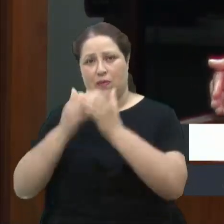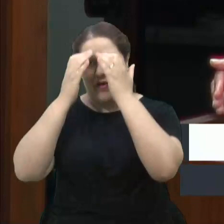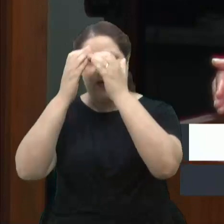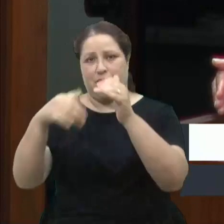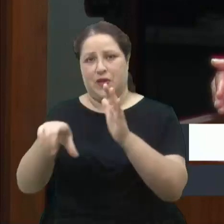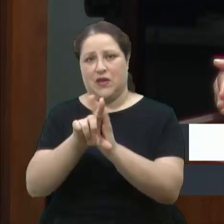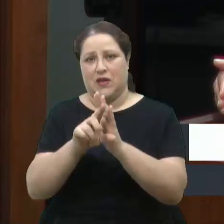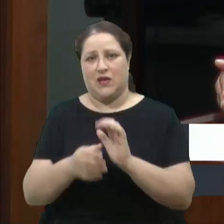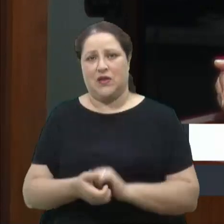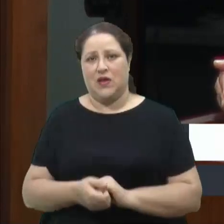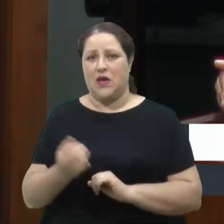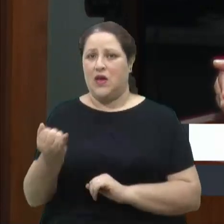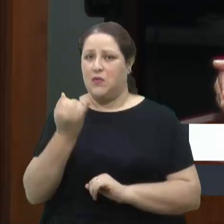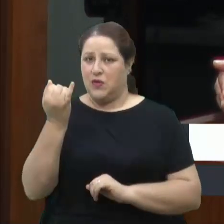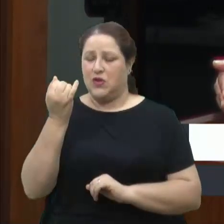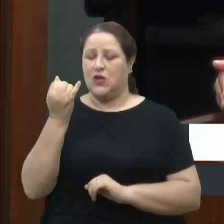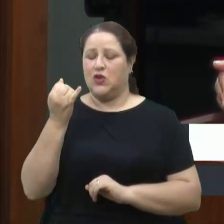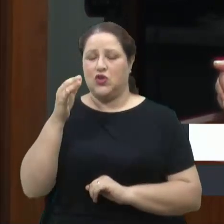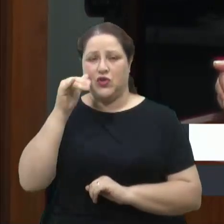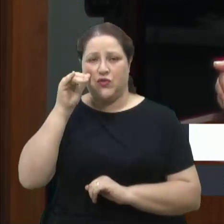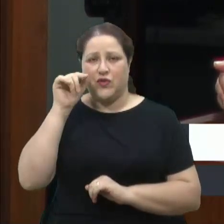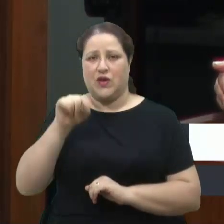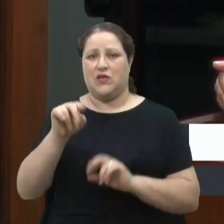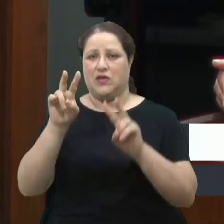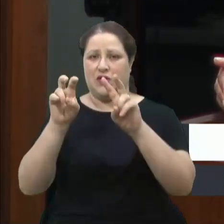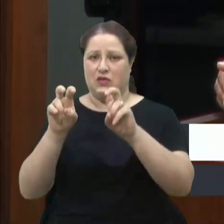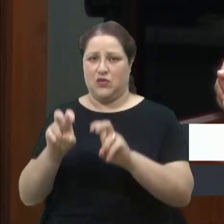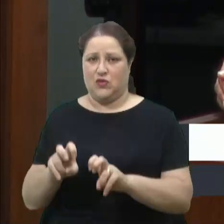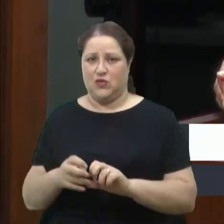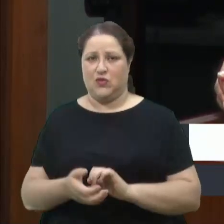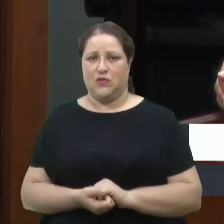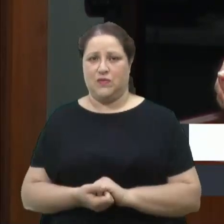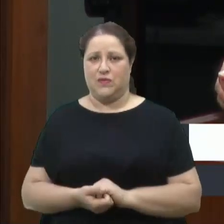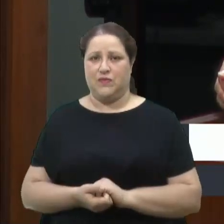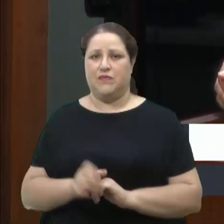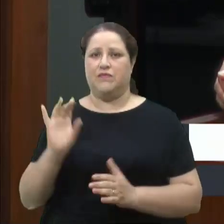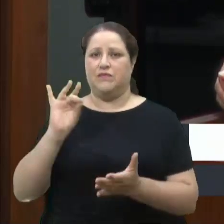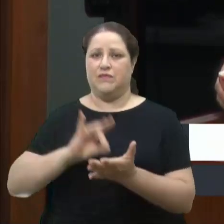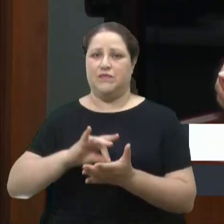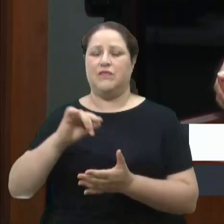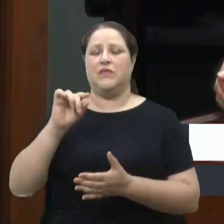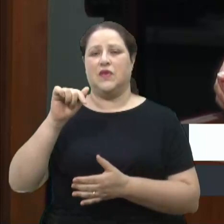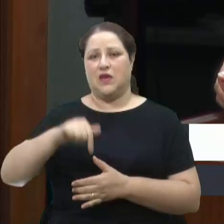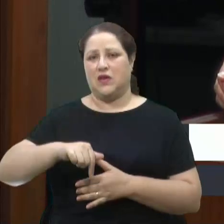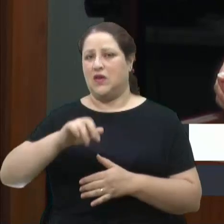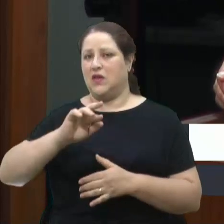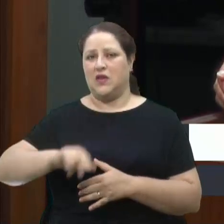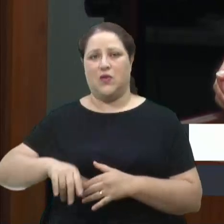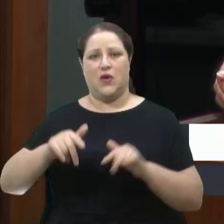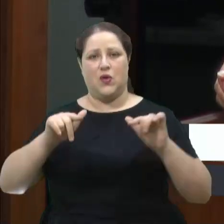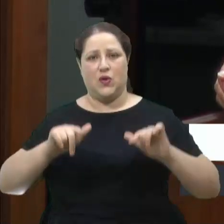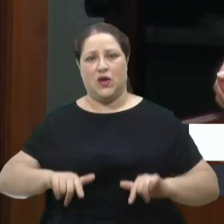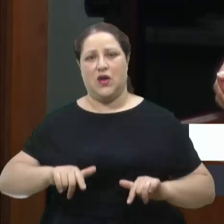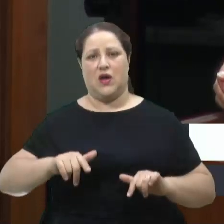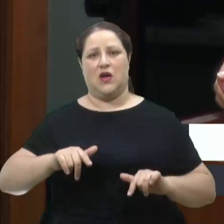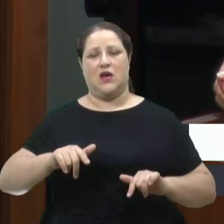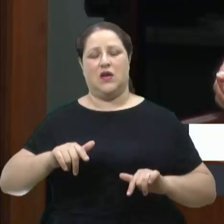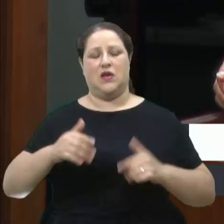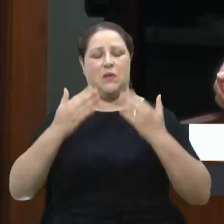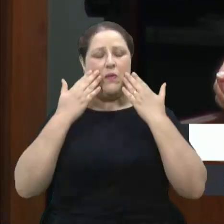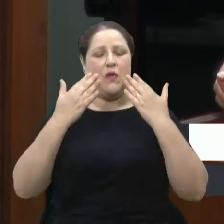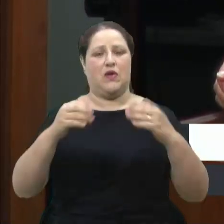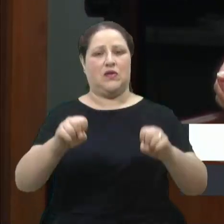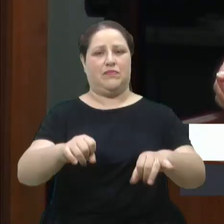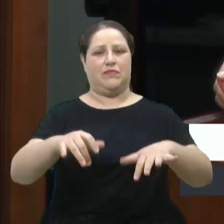acho que é importante nós pararmos para observar essas questões. De fato, aqui não é lugar para a gente fazer palanque. É, de fato, para a gente